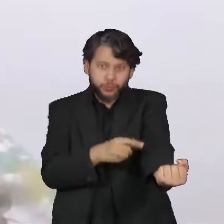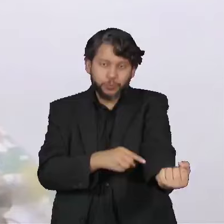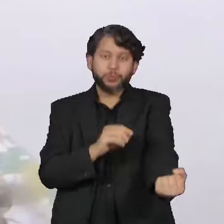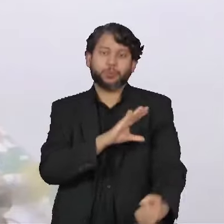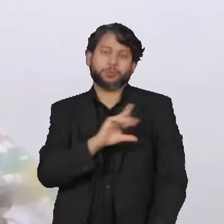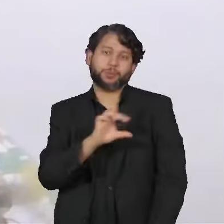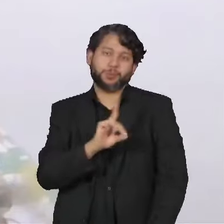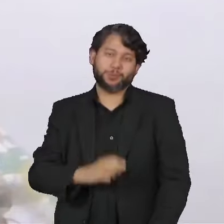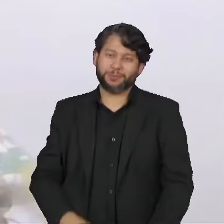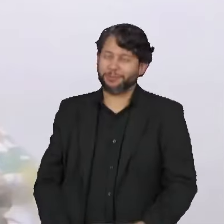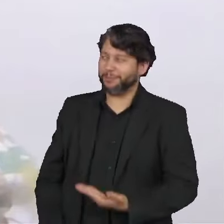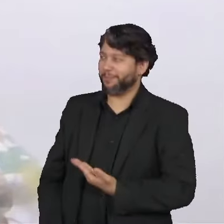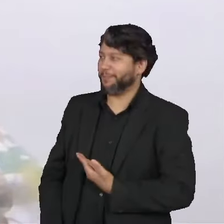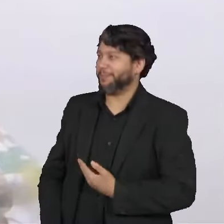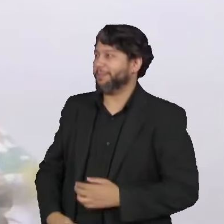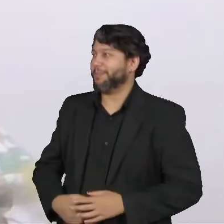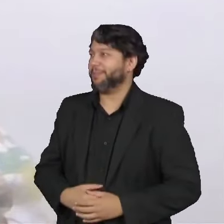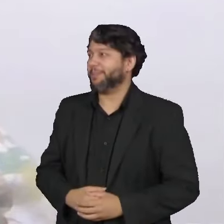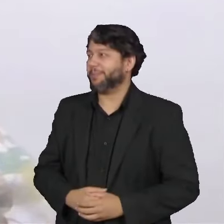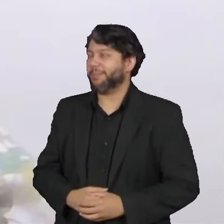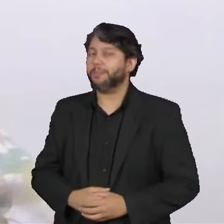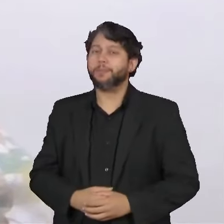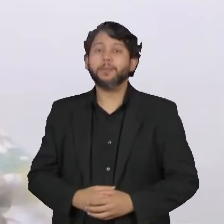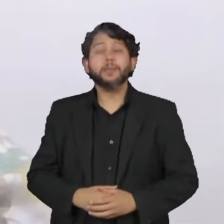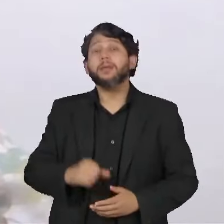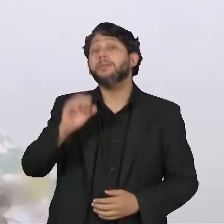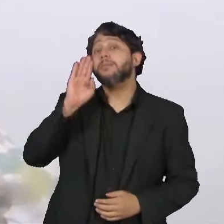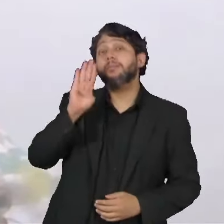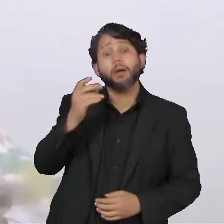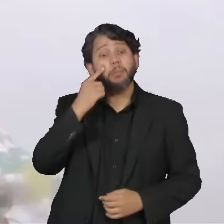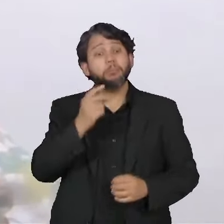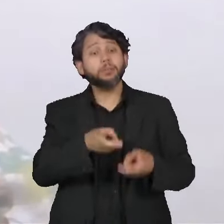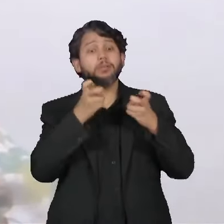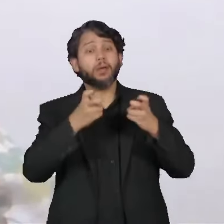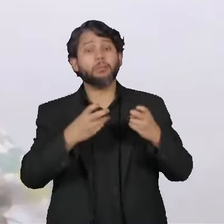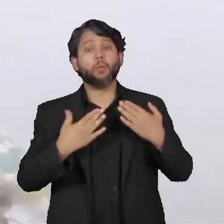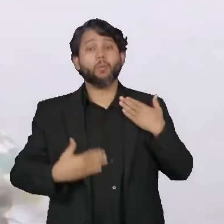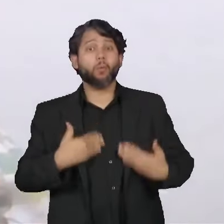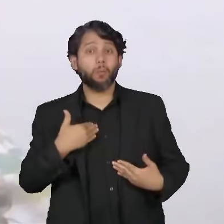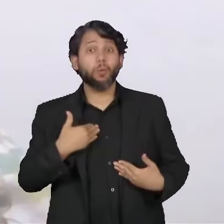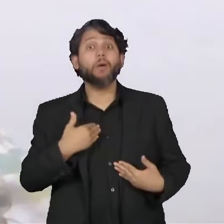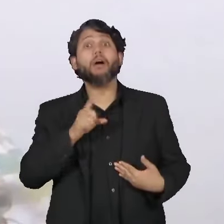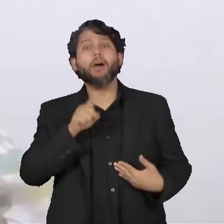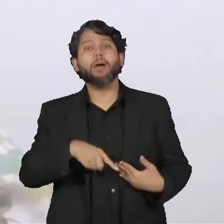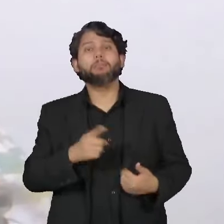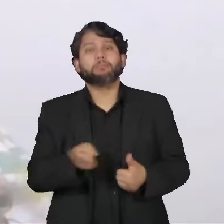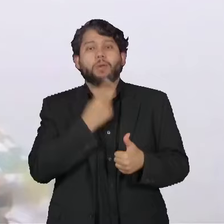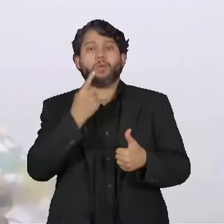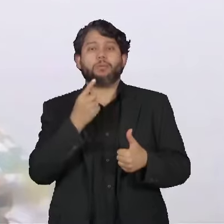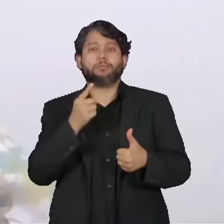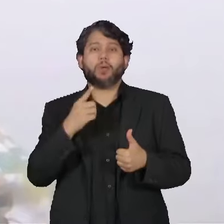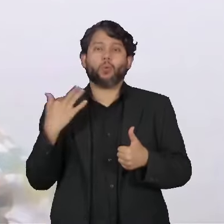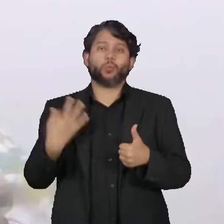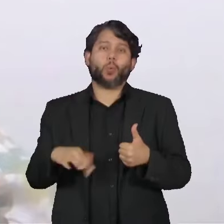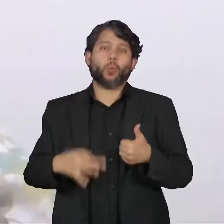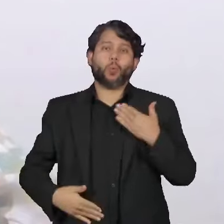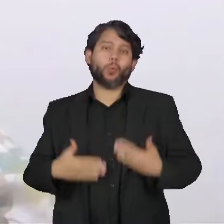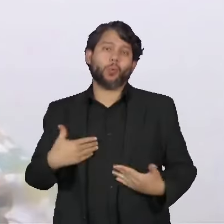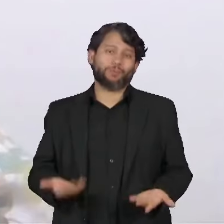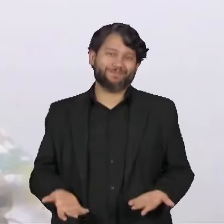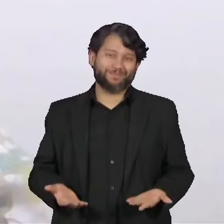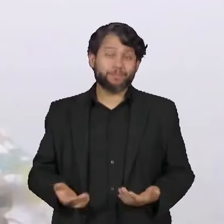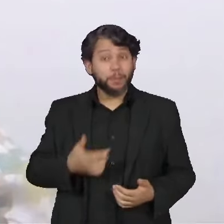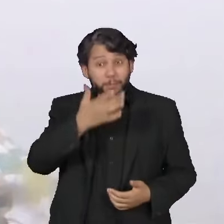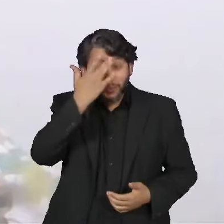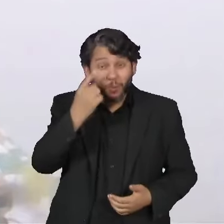principal manifestação clínica são as dores. Então, o paciente que tem